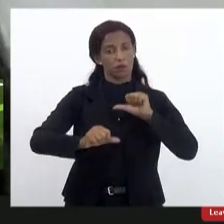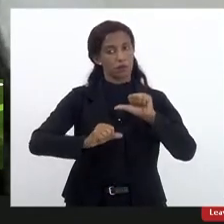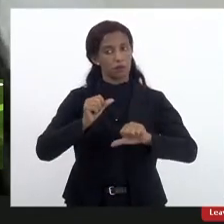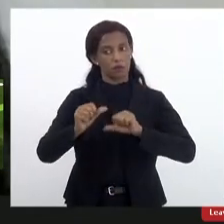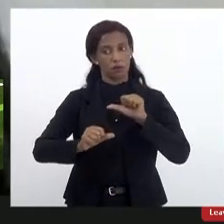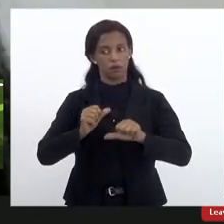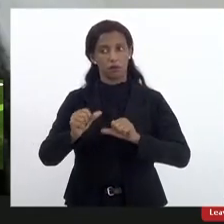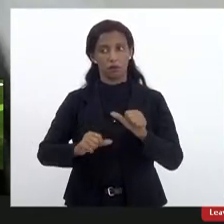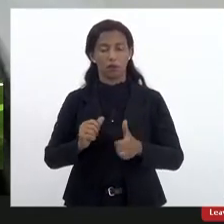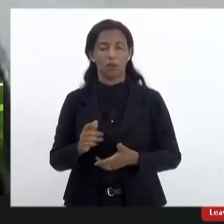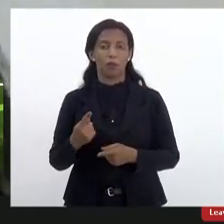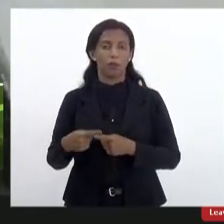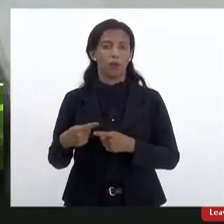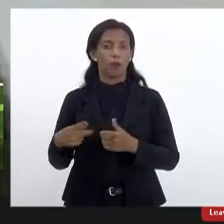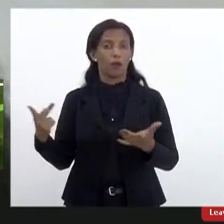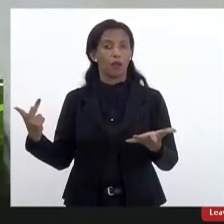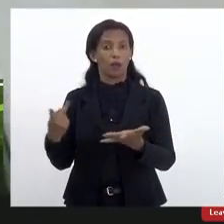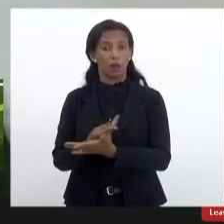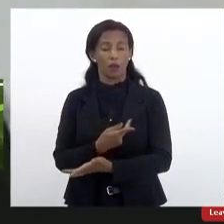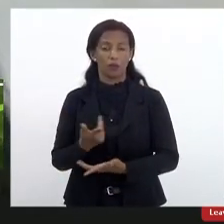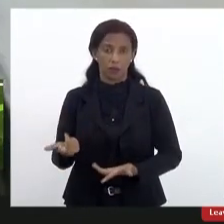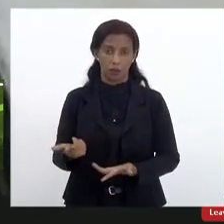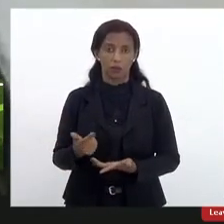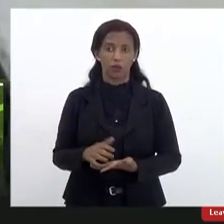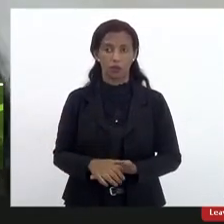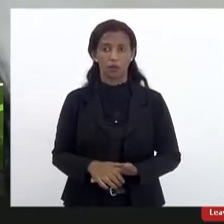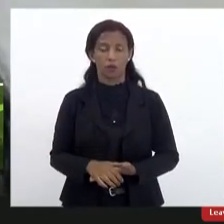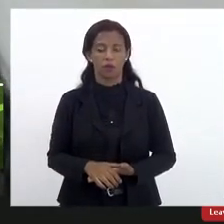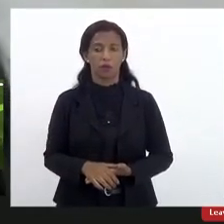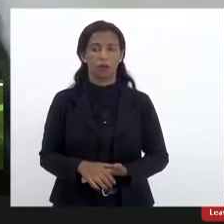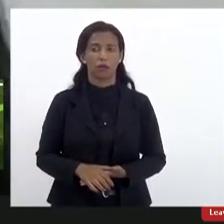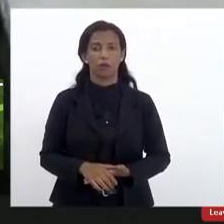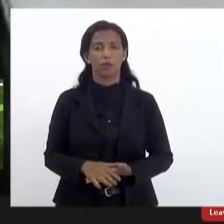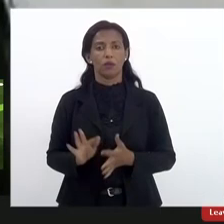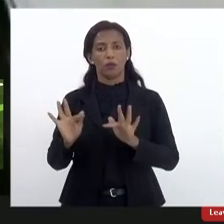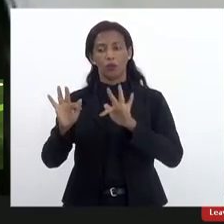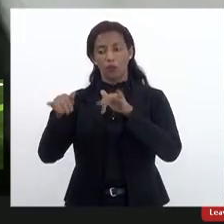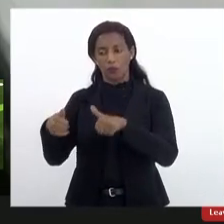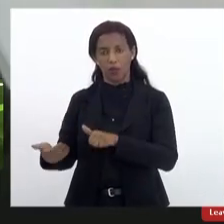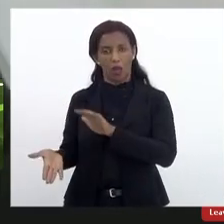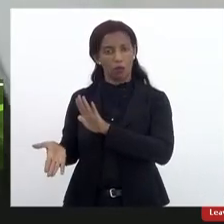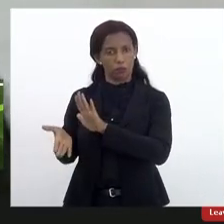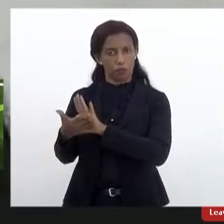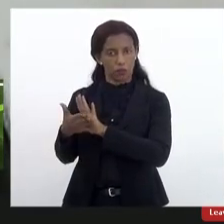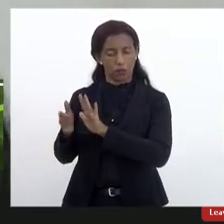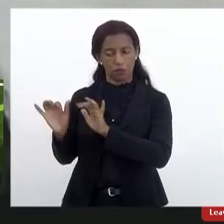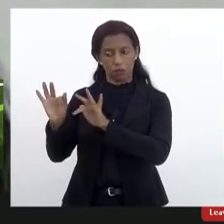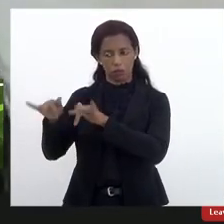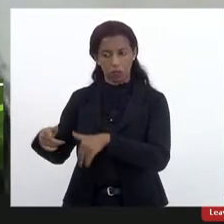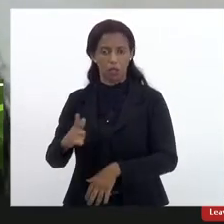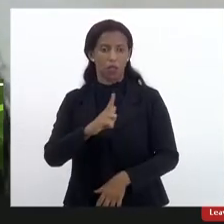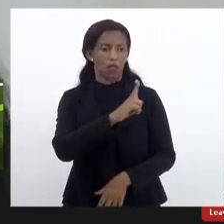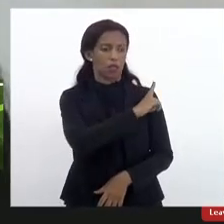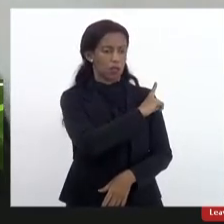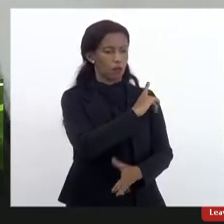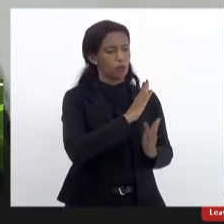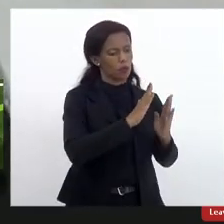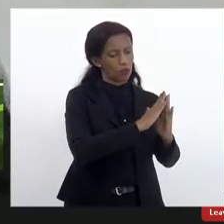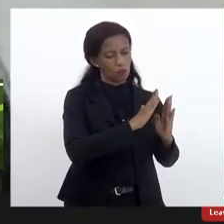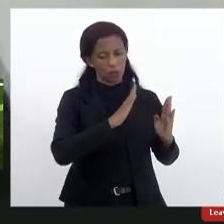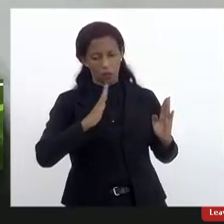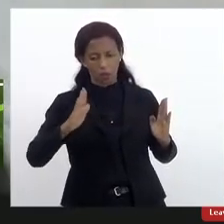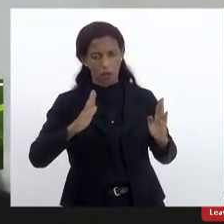aconteceu porque houve sim um hiato houve o término do mandato houve uma gestão interina